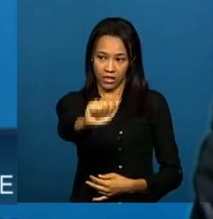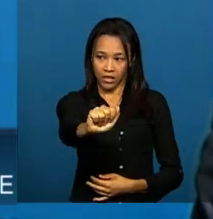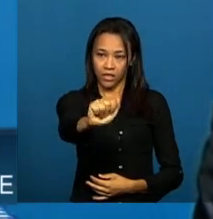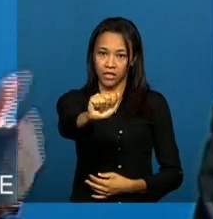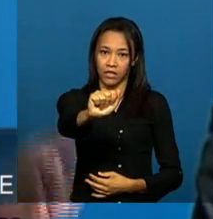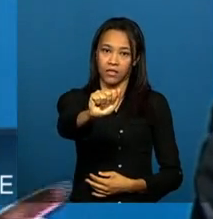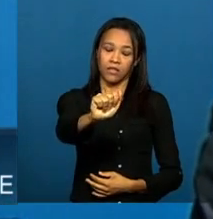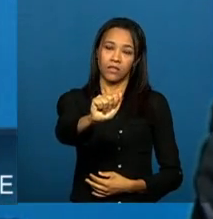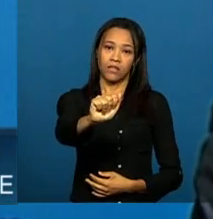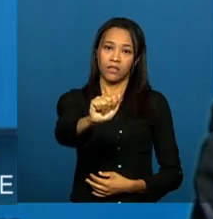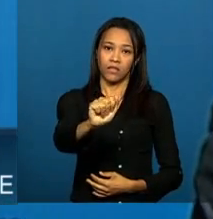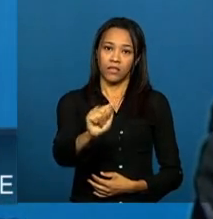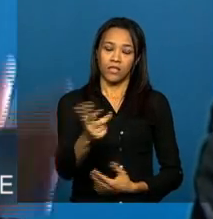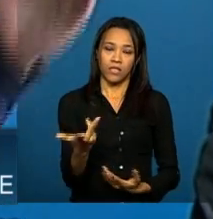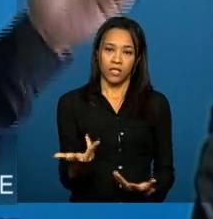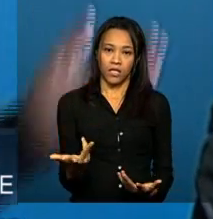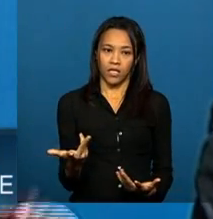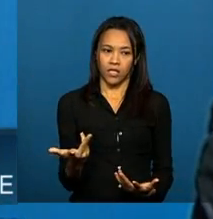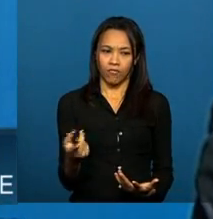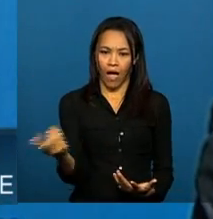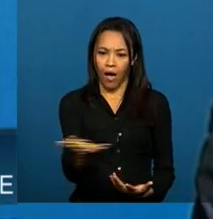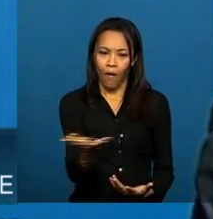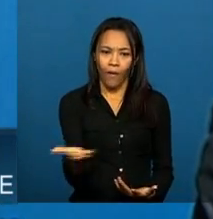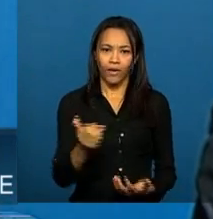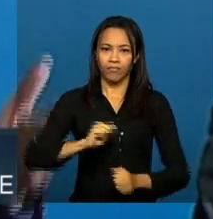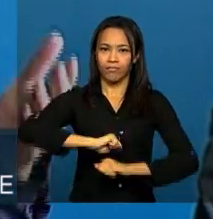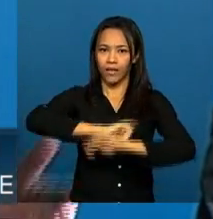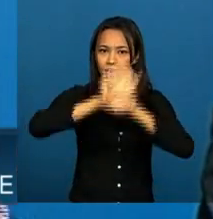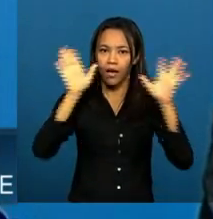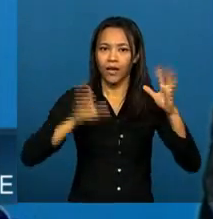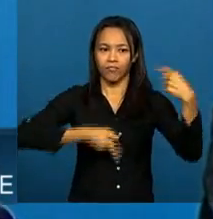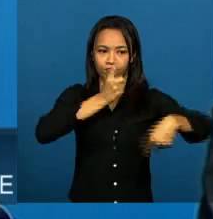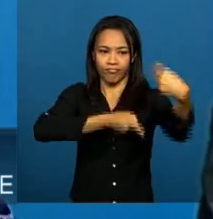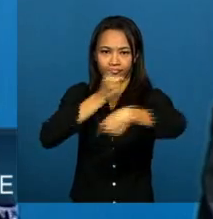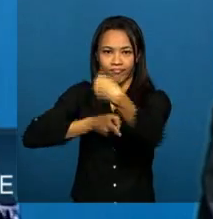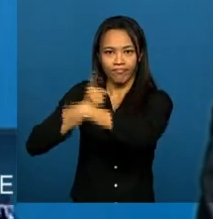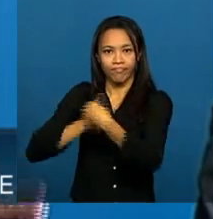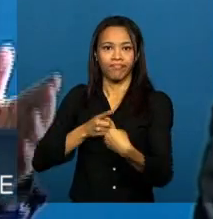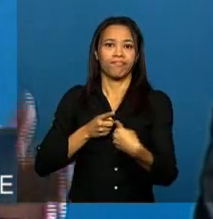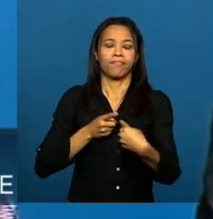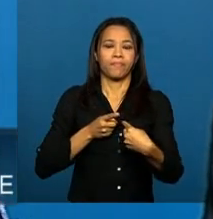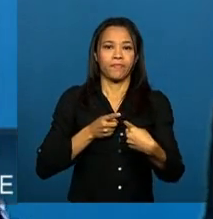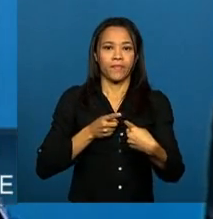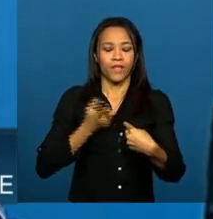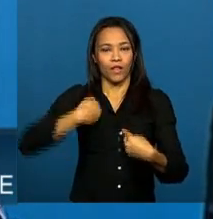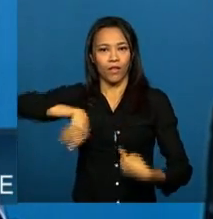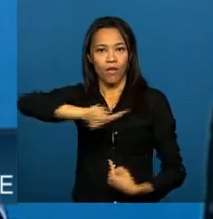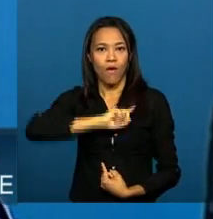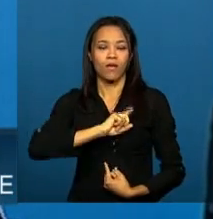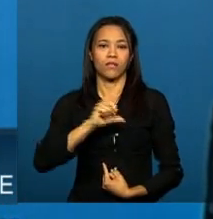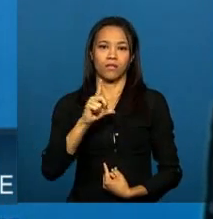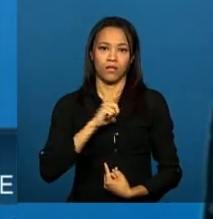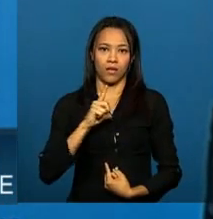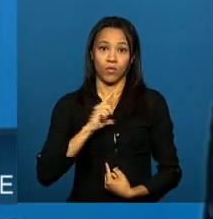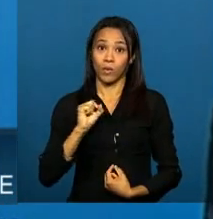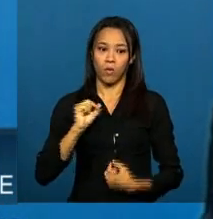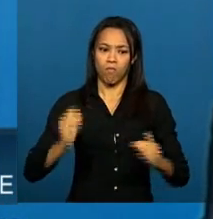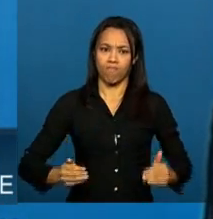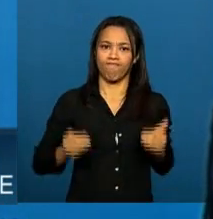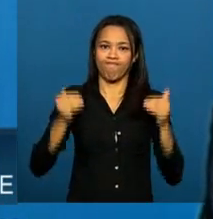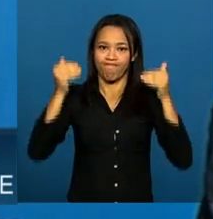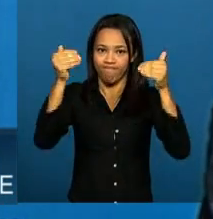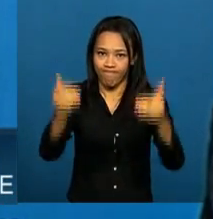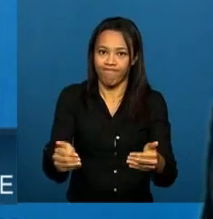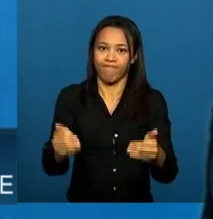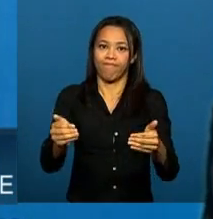público, com tamanha transparência e colaboração, nós damos um grande passo e